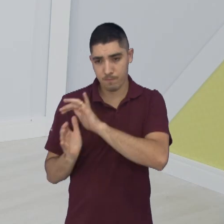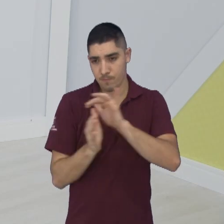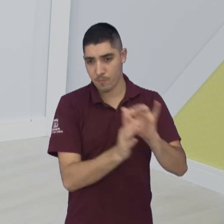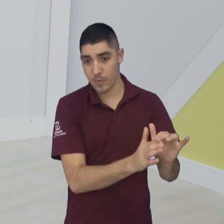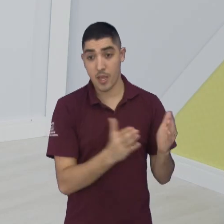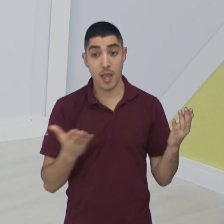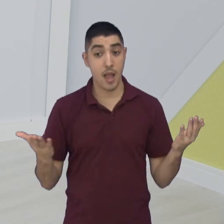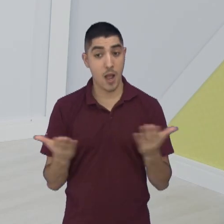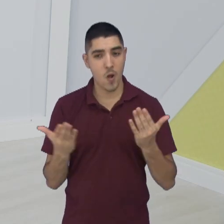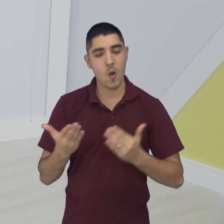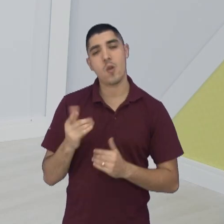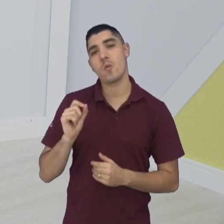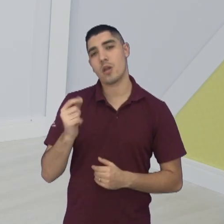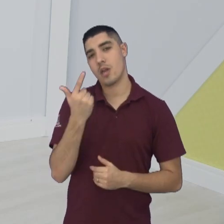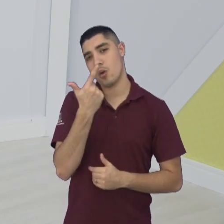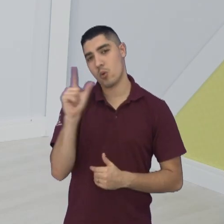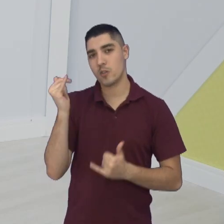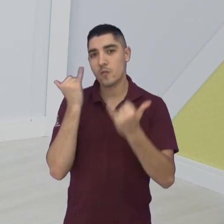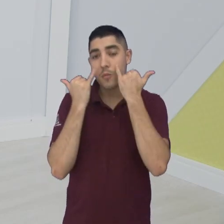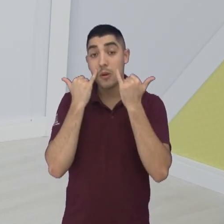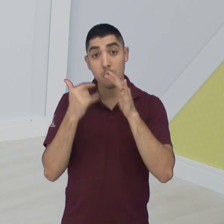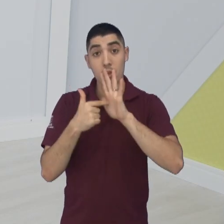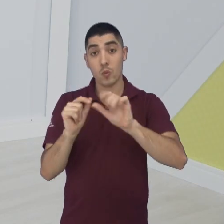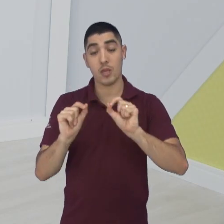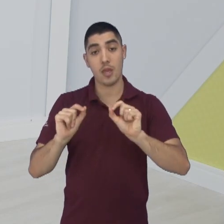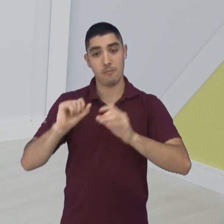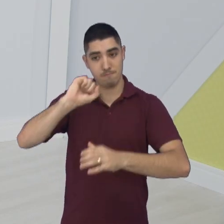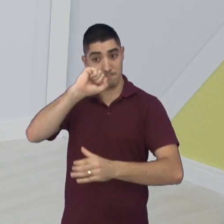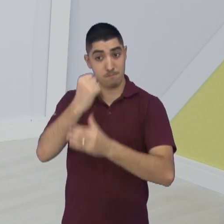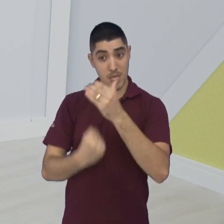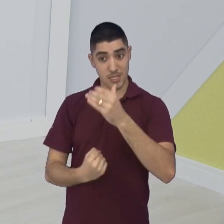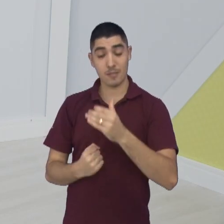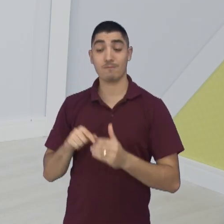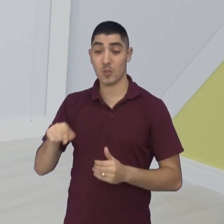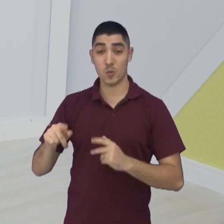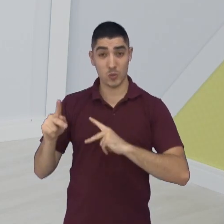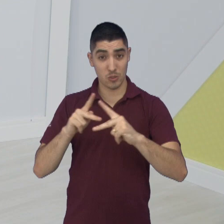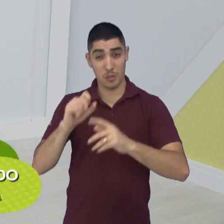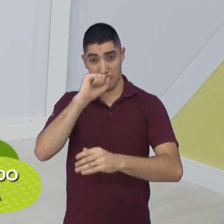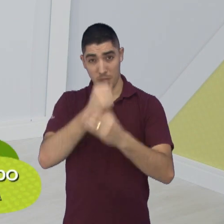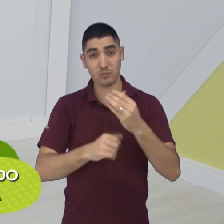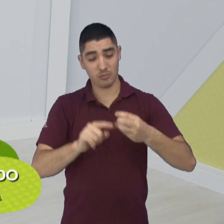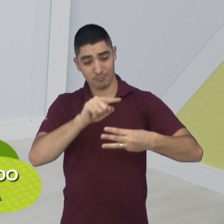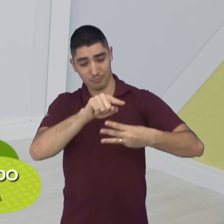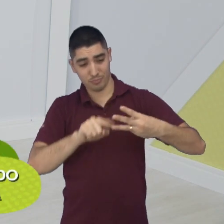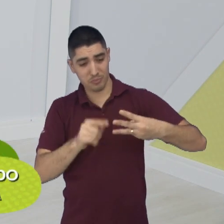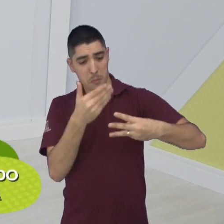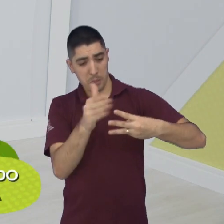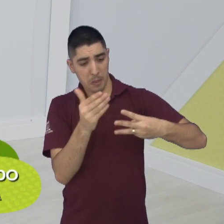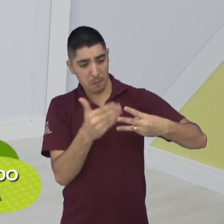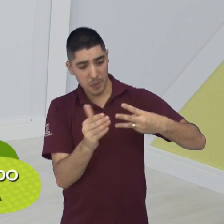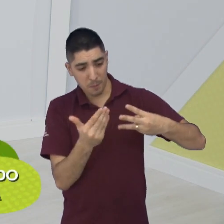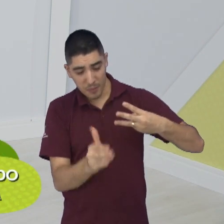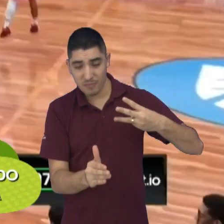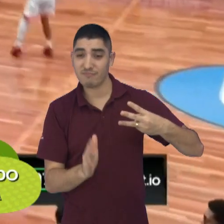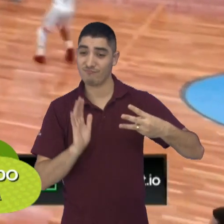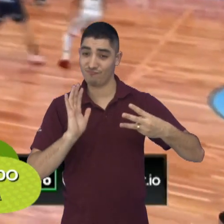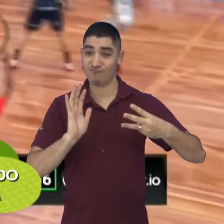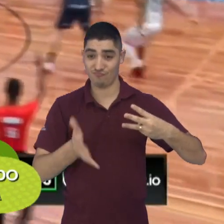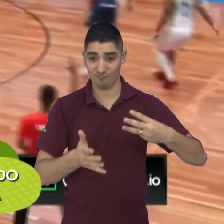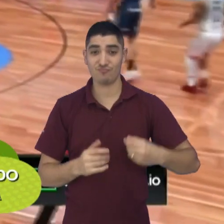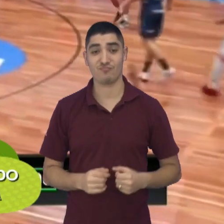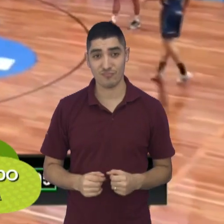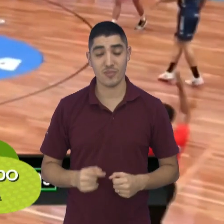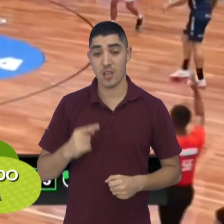O segundo bloco, falando de basquete, o São José Basquetebol acumulou a terceira derrota consecutiva no NBB 16. Na última